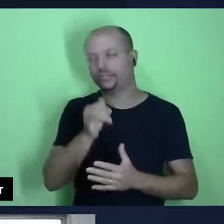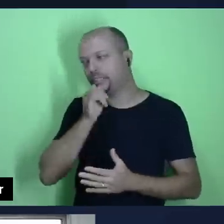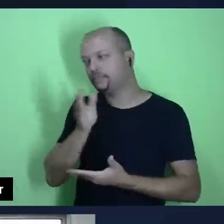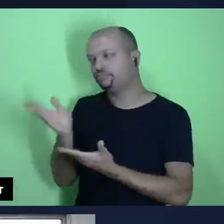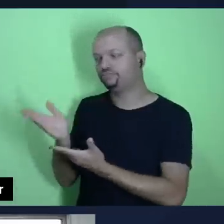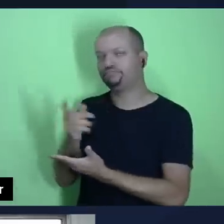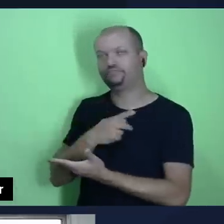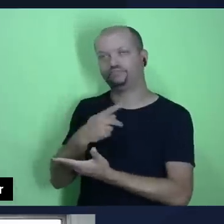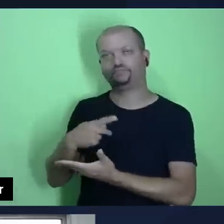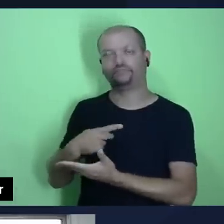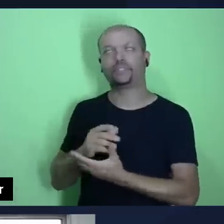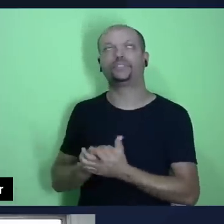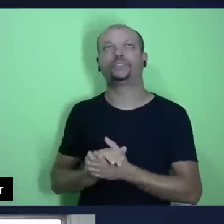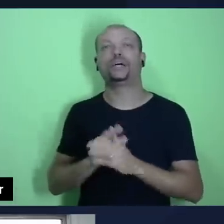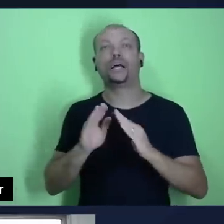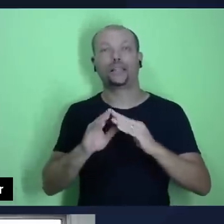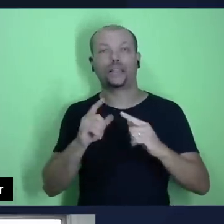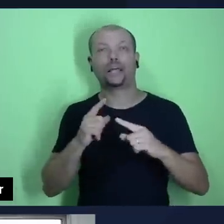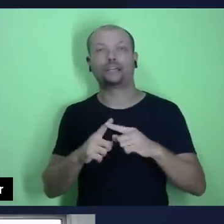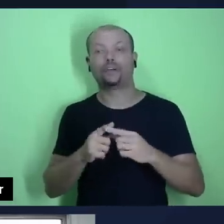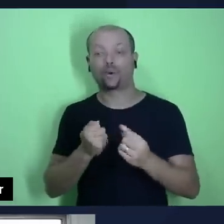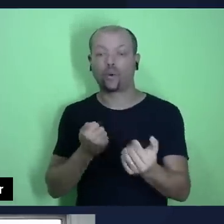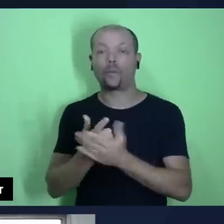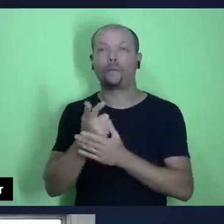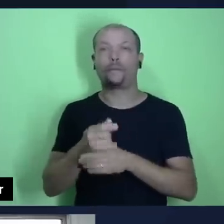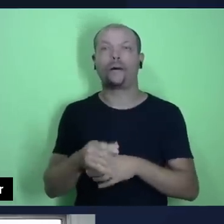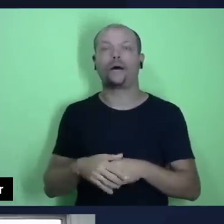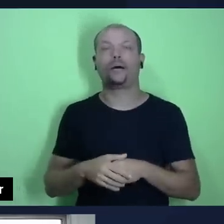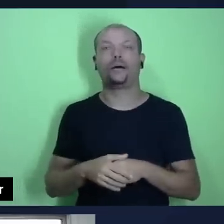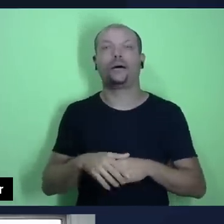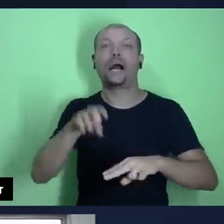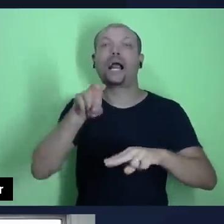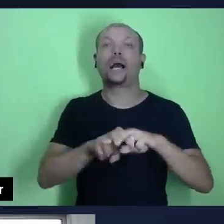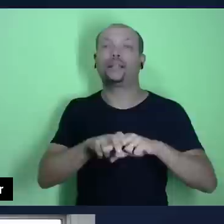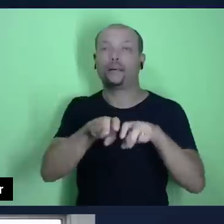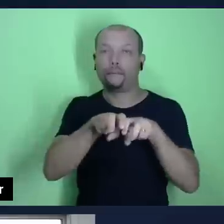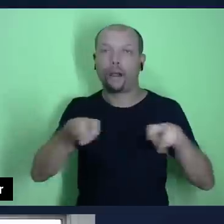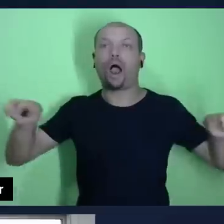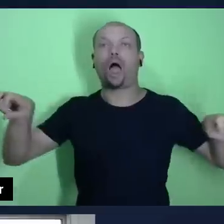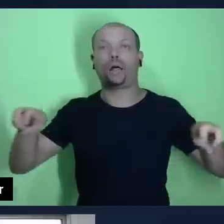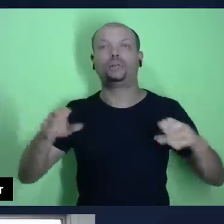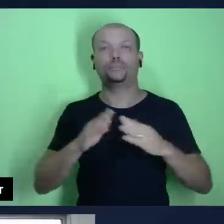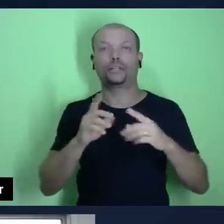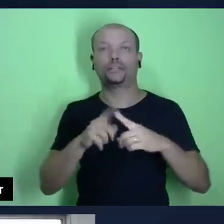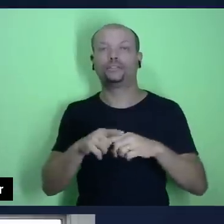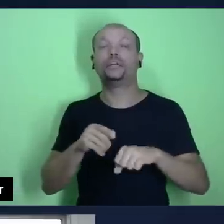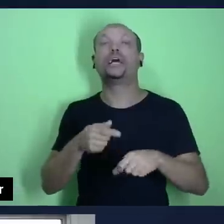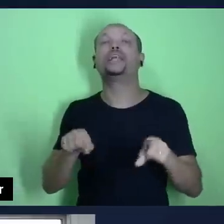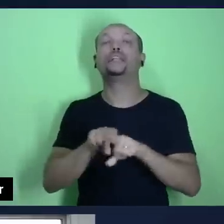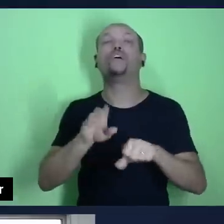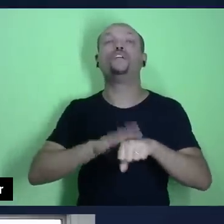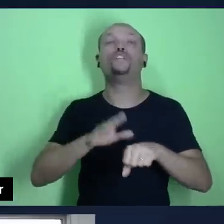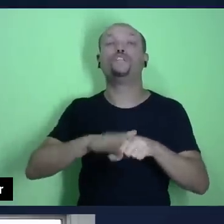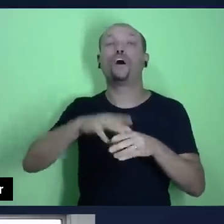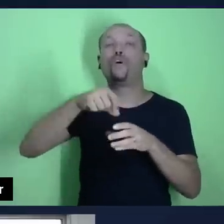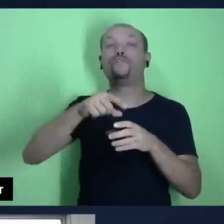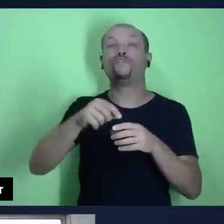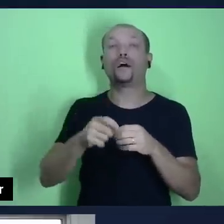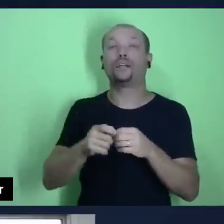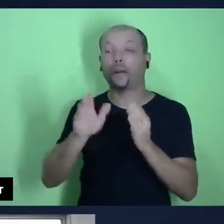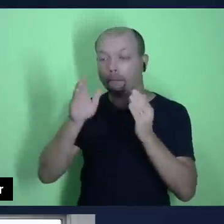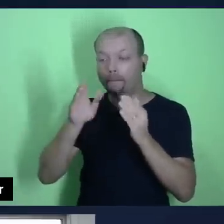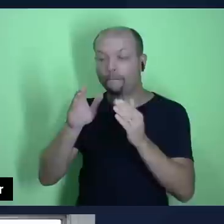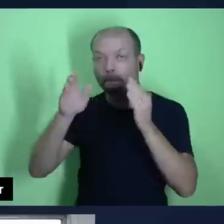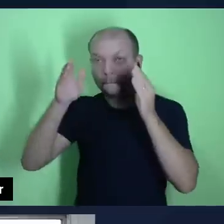e nós vamos comprar os bancos da igreja. Então, a gente faz uma campanha de ofertas para algo específico. Ok?